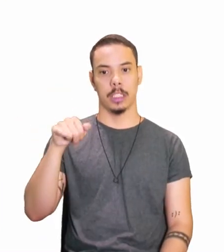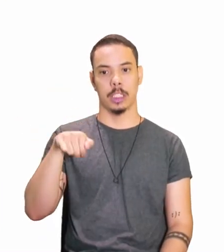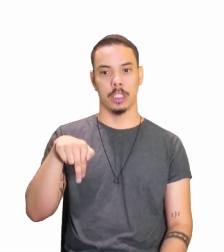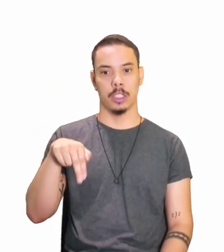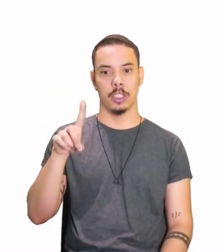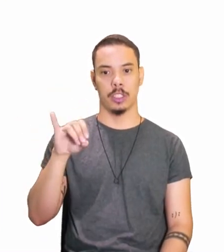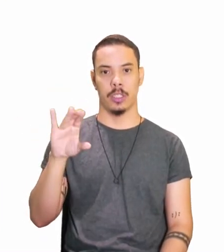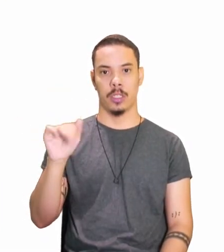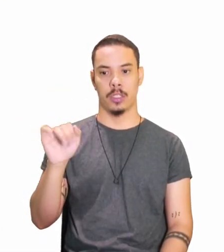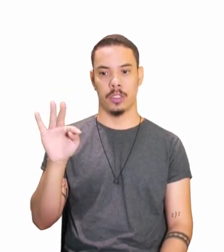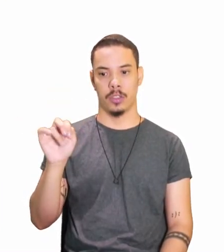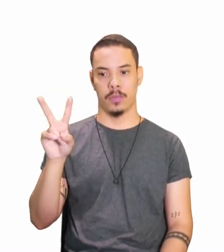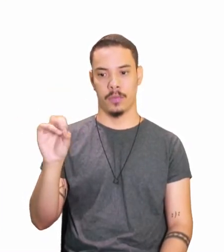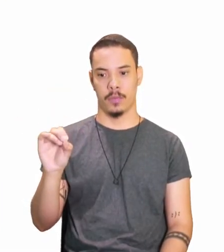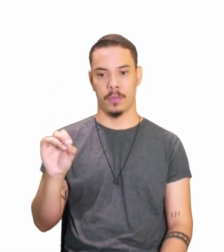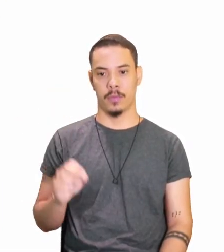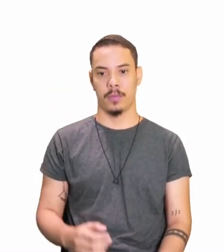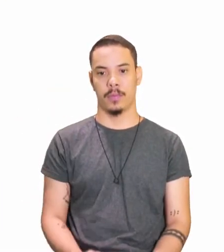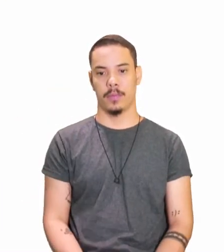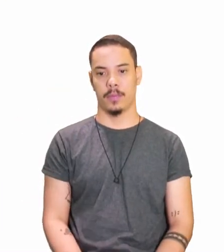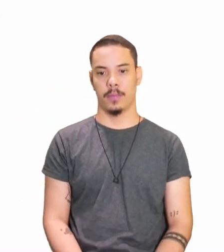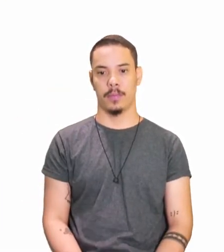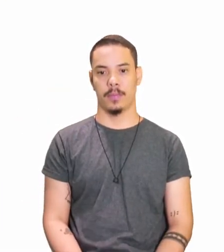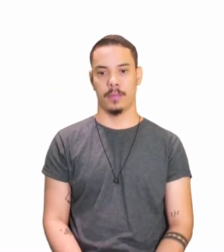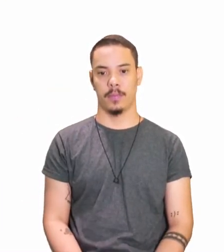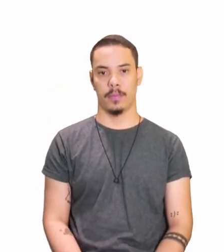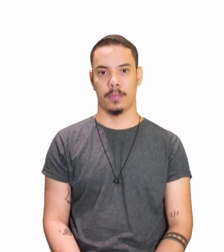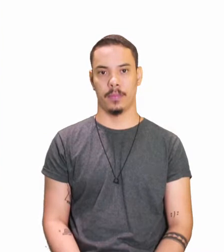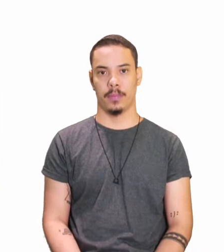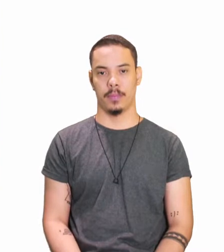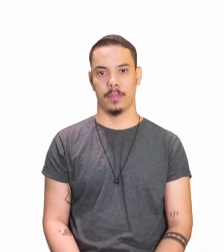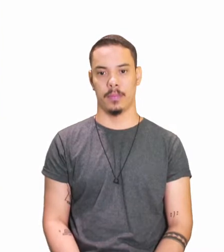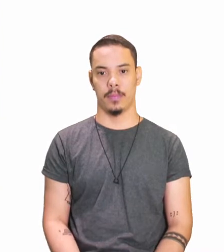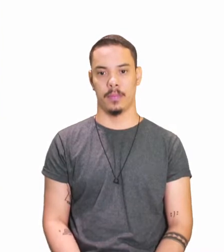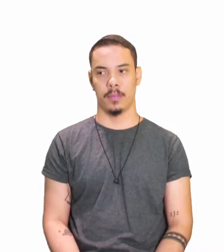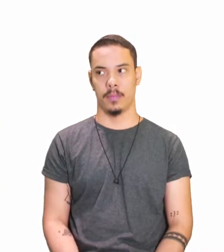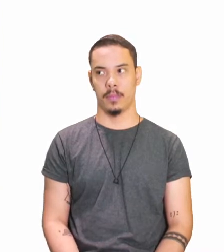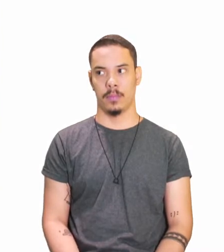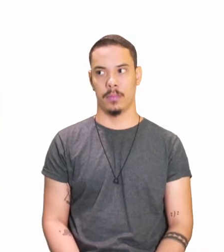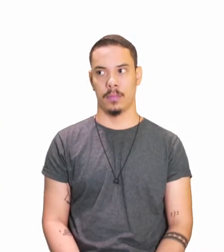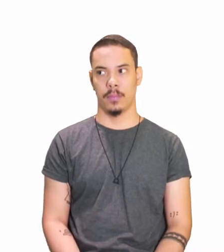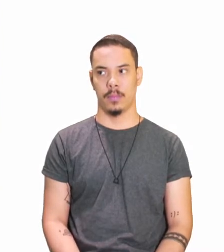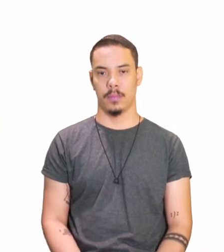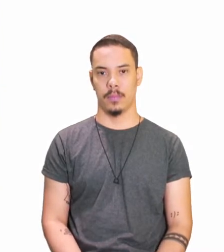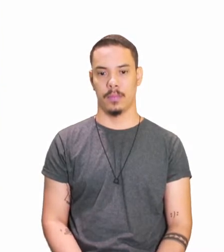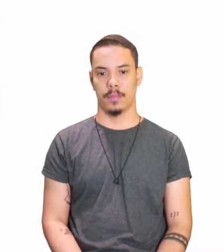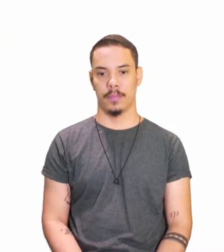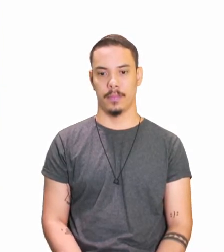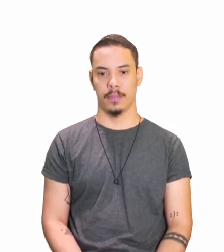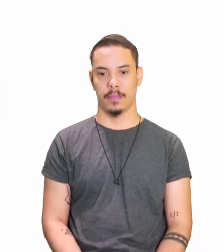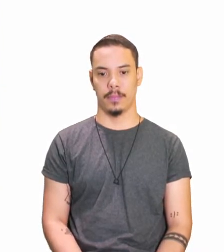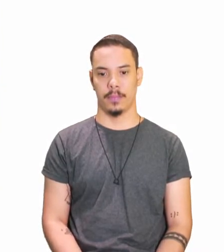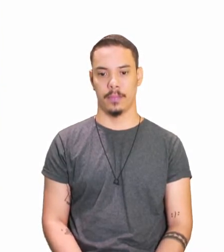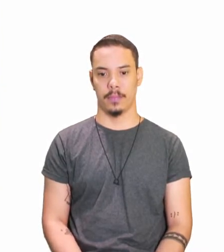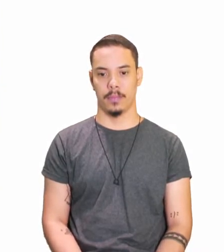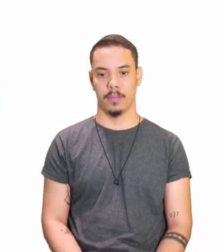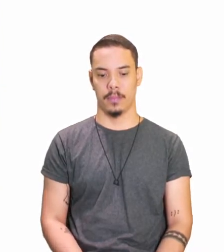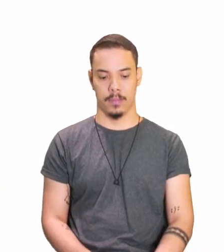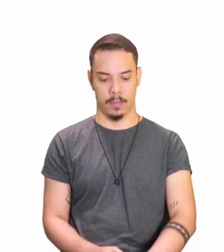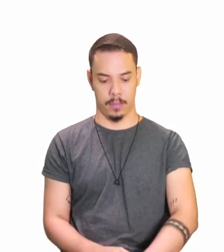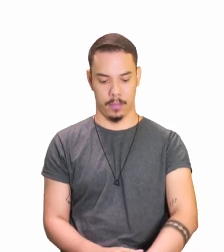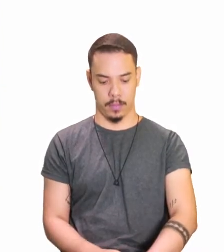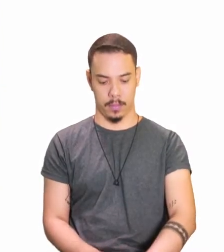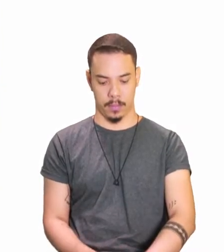pretérito perfeito, eu fui, tu foste, ele foi, nós fomos, vós